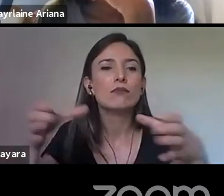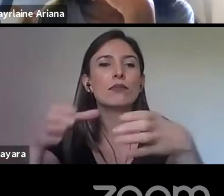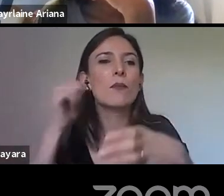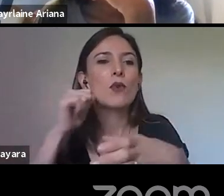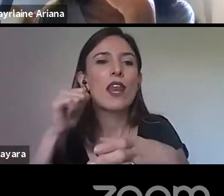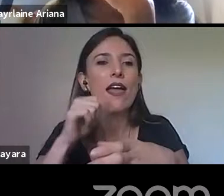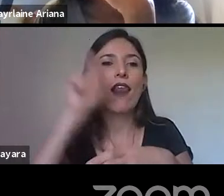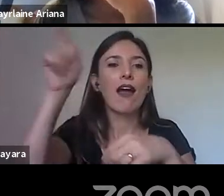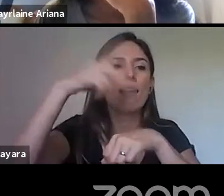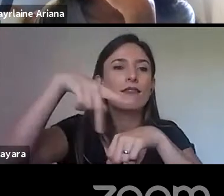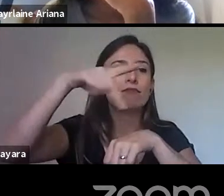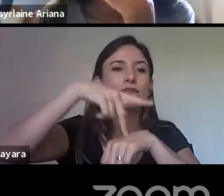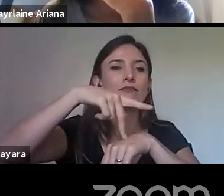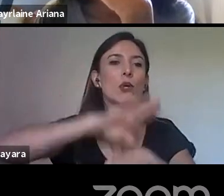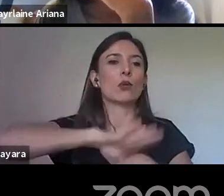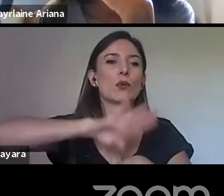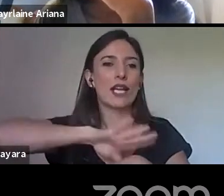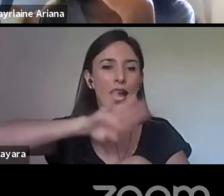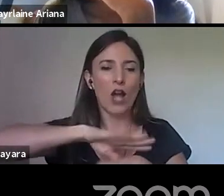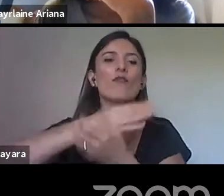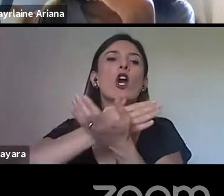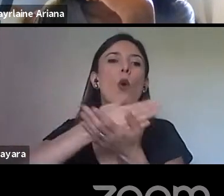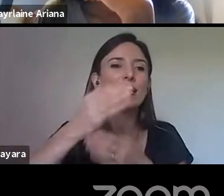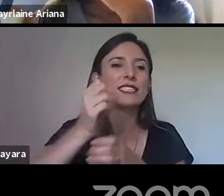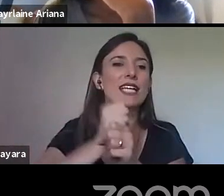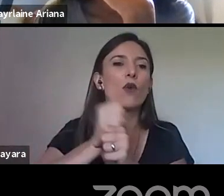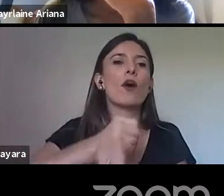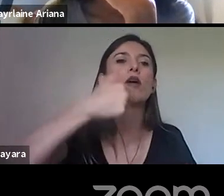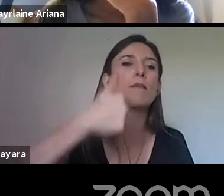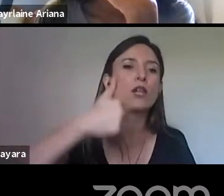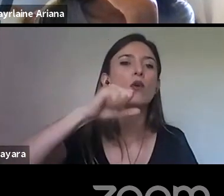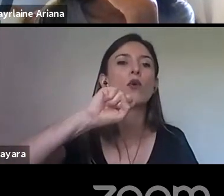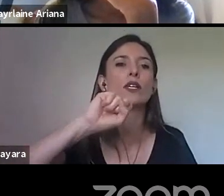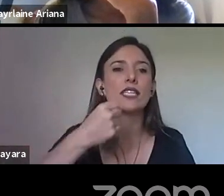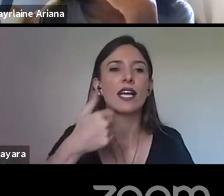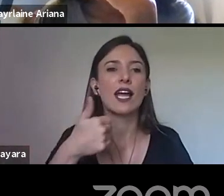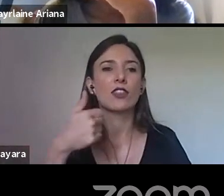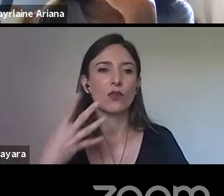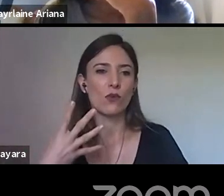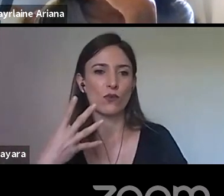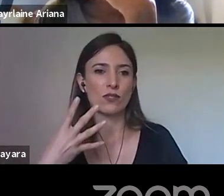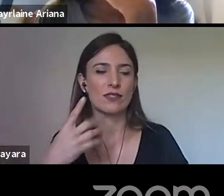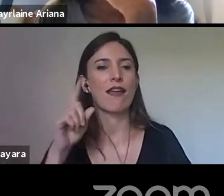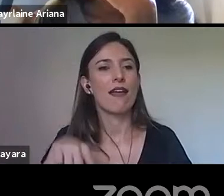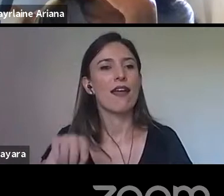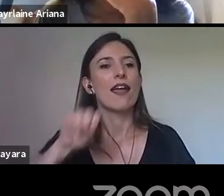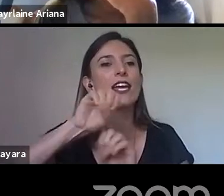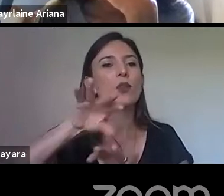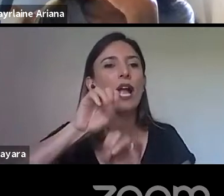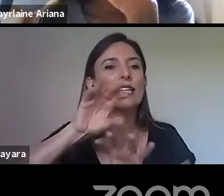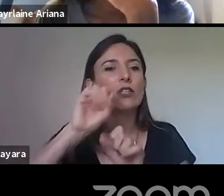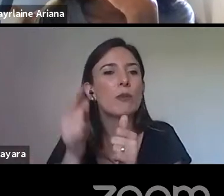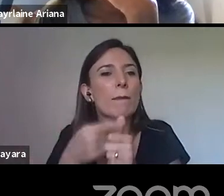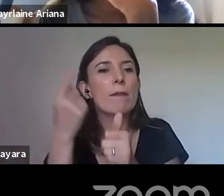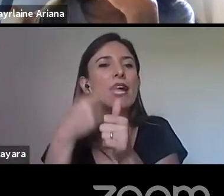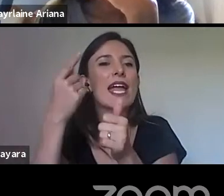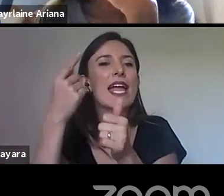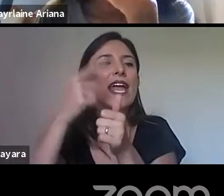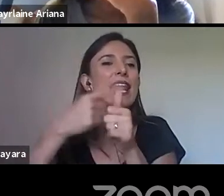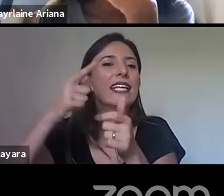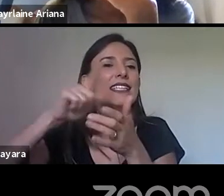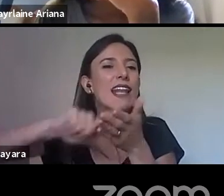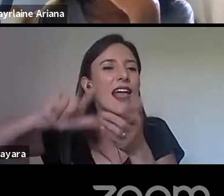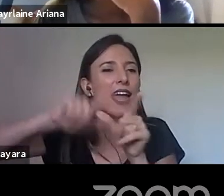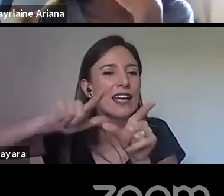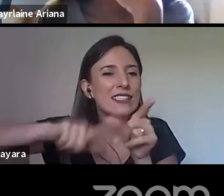Já, acho que em 1814, seria a educação de primeiras letras de meninos, né? São os